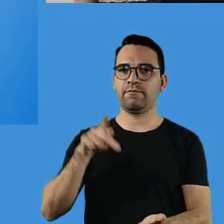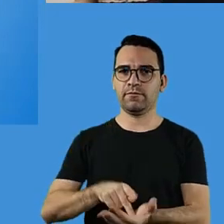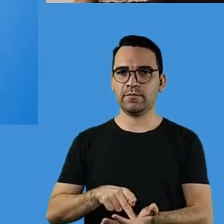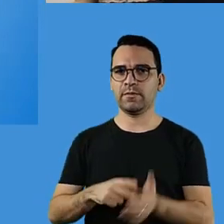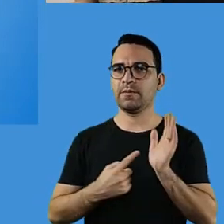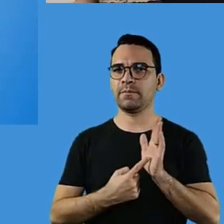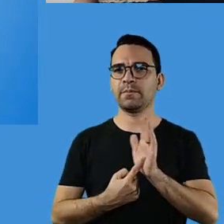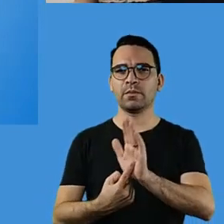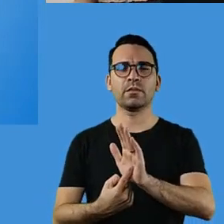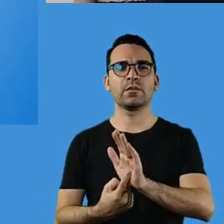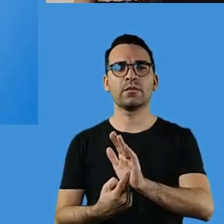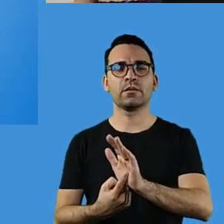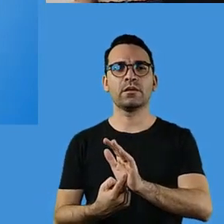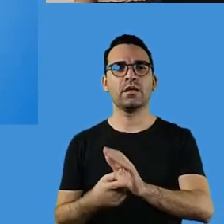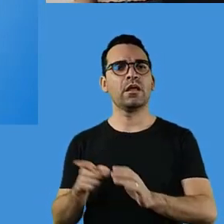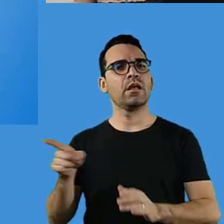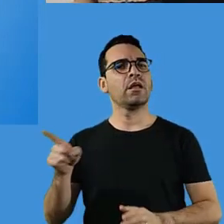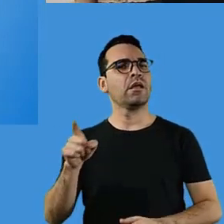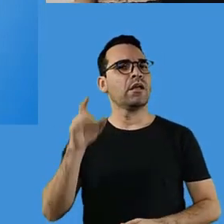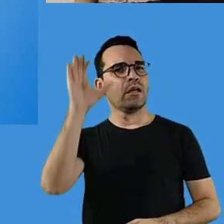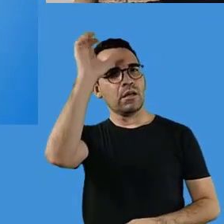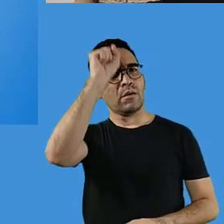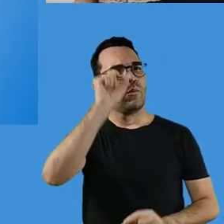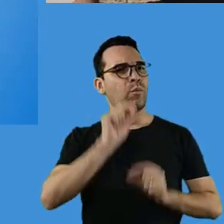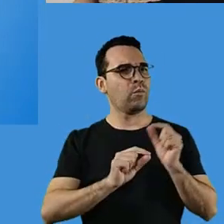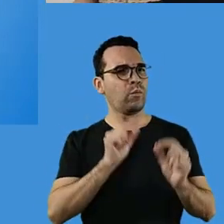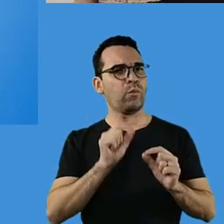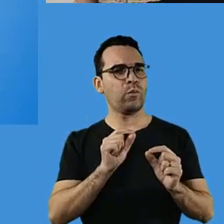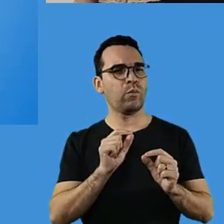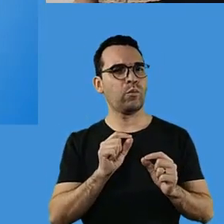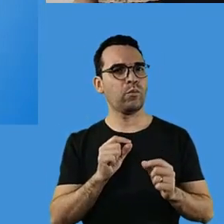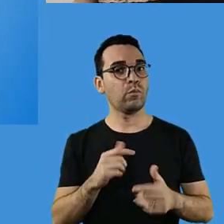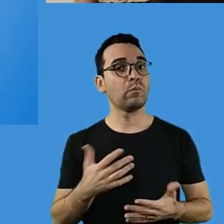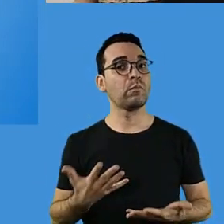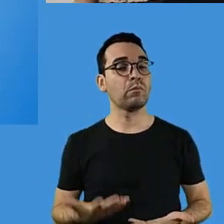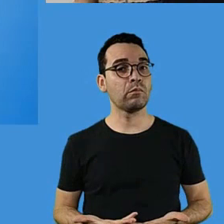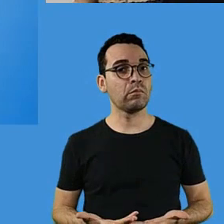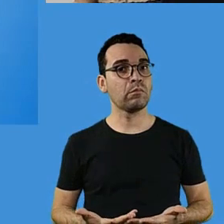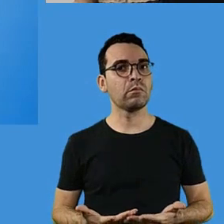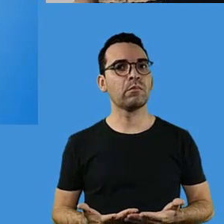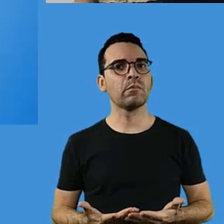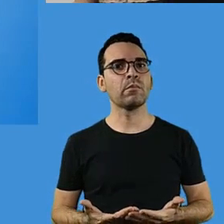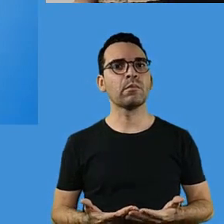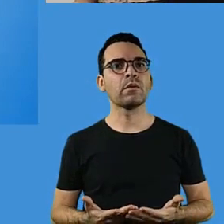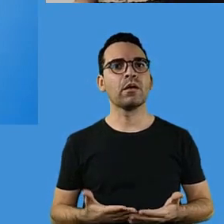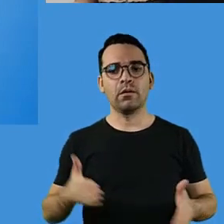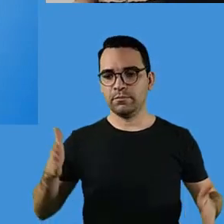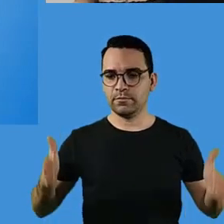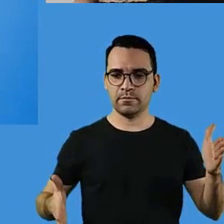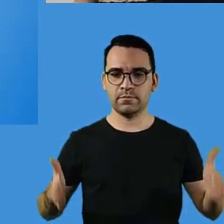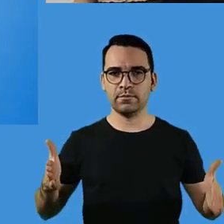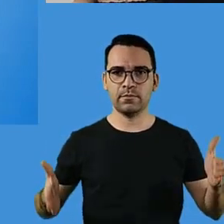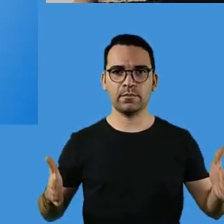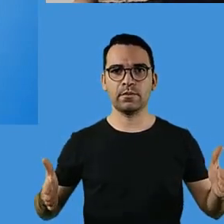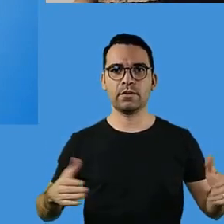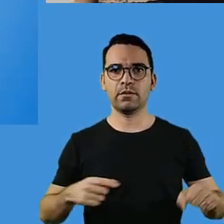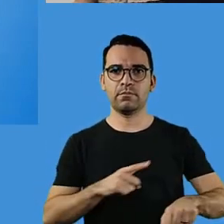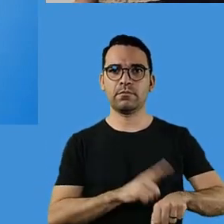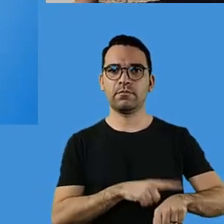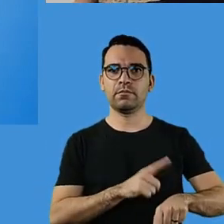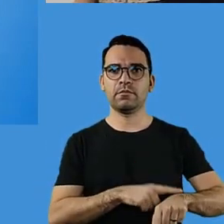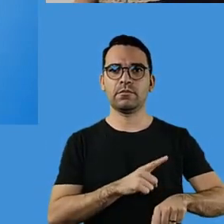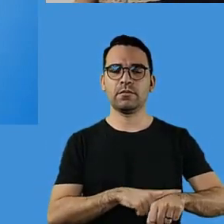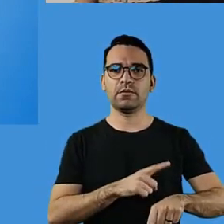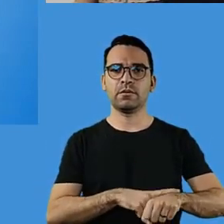o que os nossos alunos já aprenderam, o que eles aprenderam durante esse